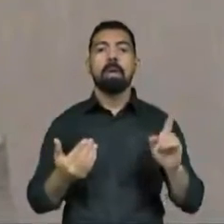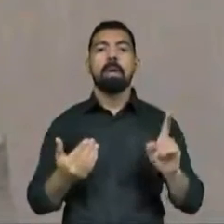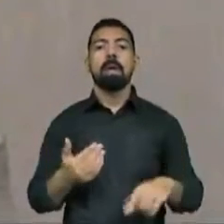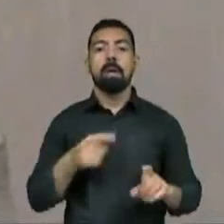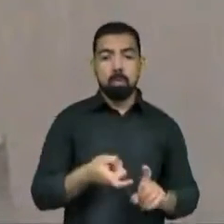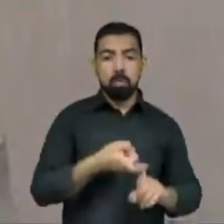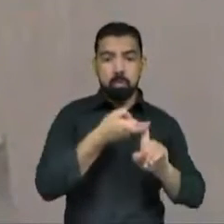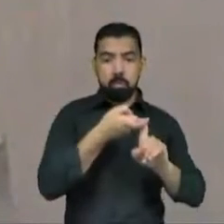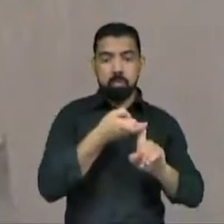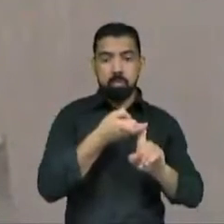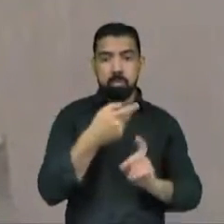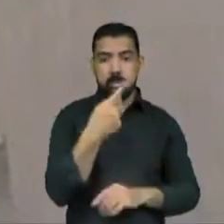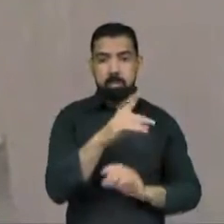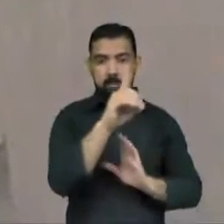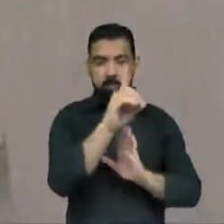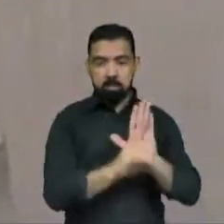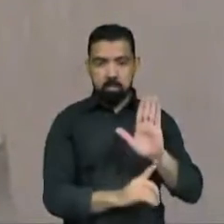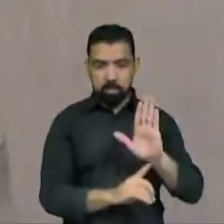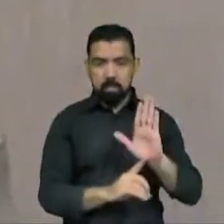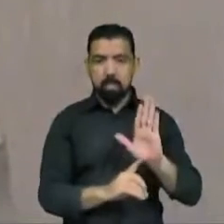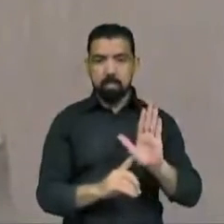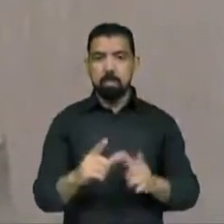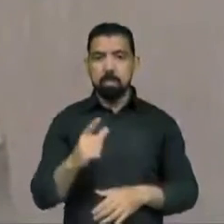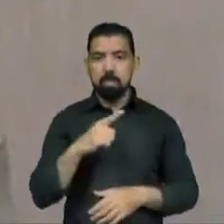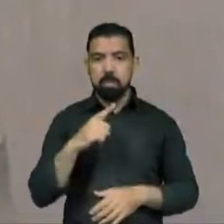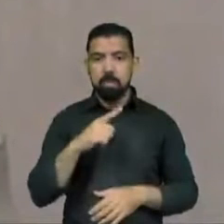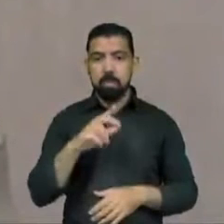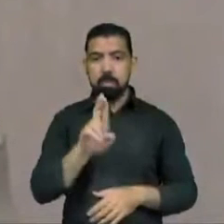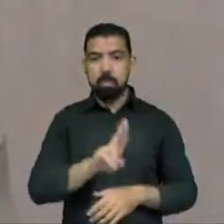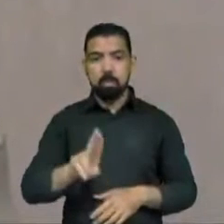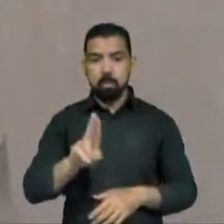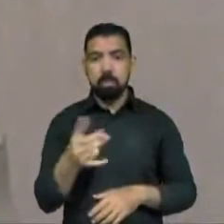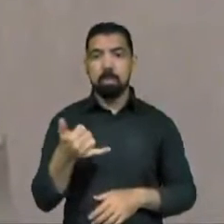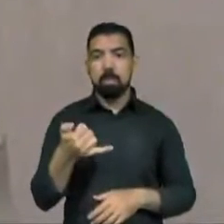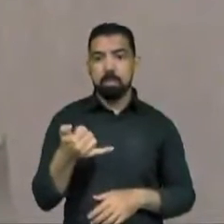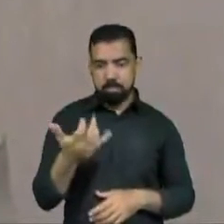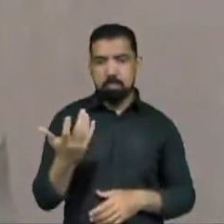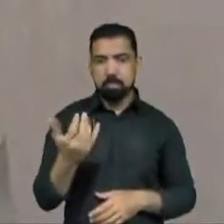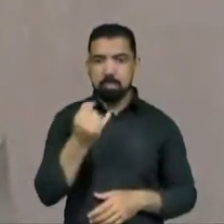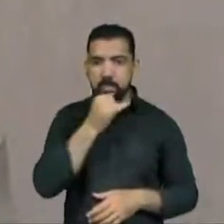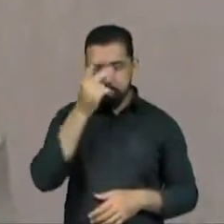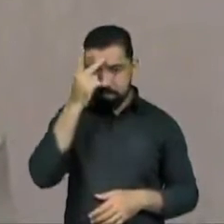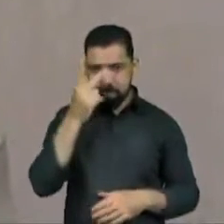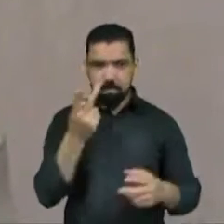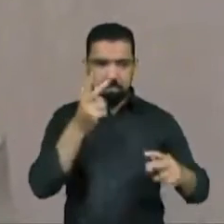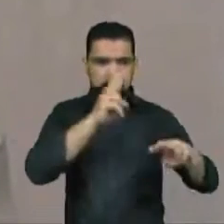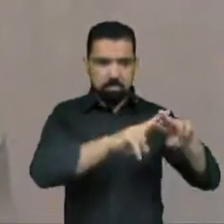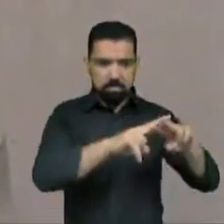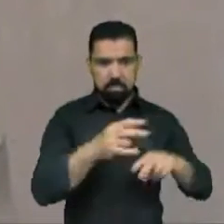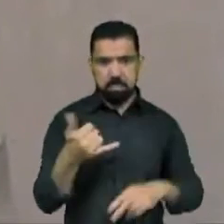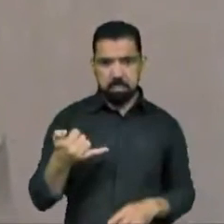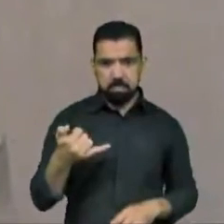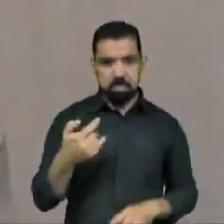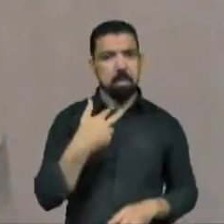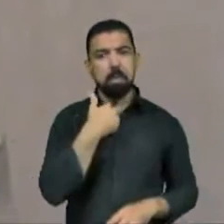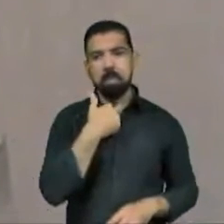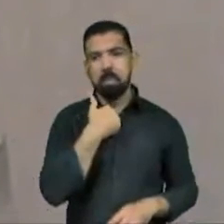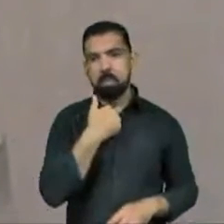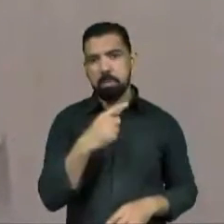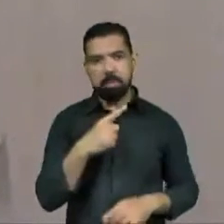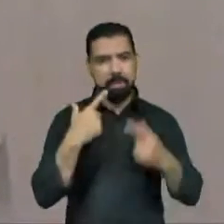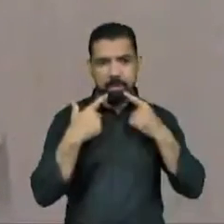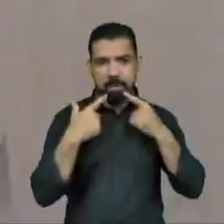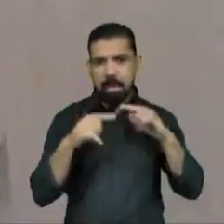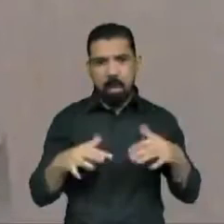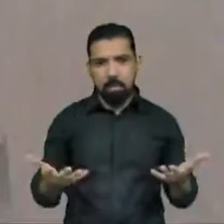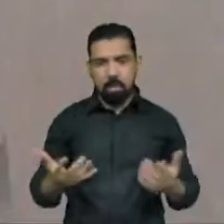do direito de posse de armas. Veja, uma pessoa condenada não pode ter arma. É natural. Uma pessoa condenada